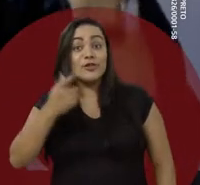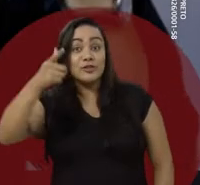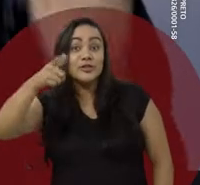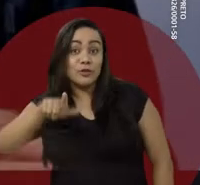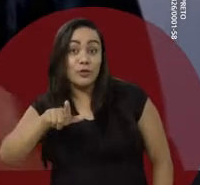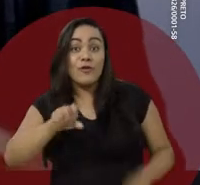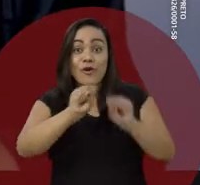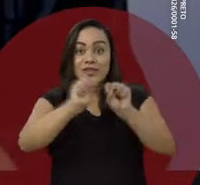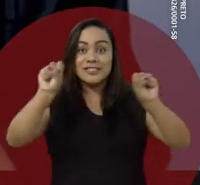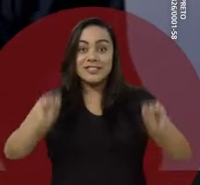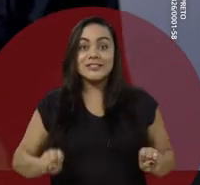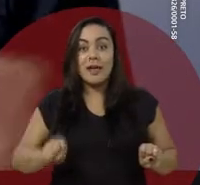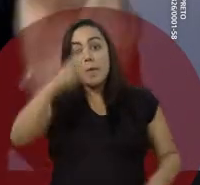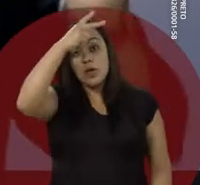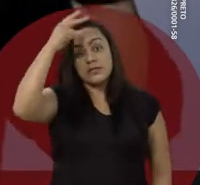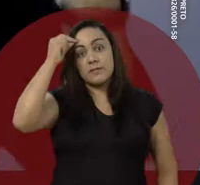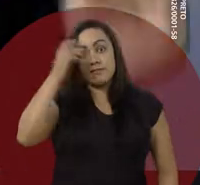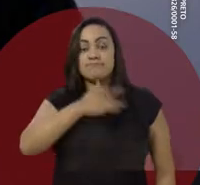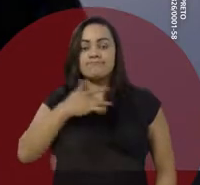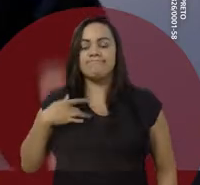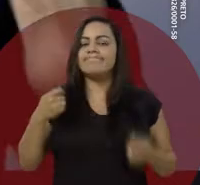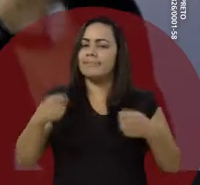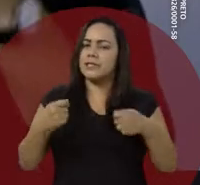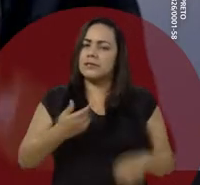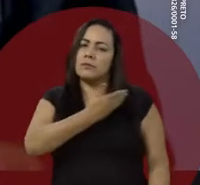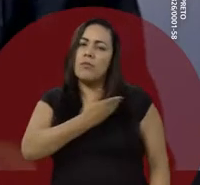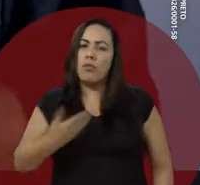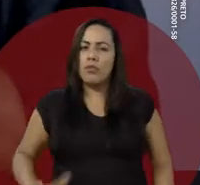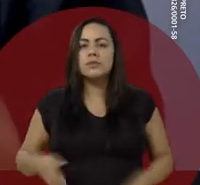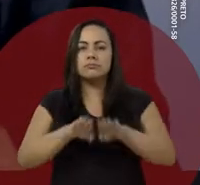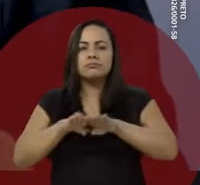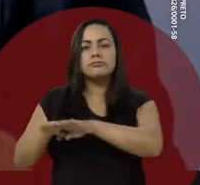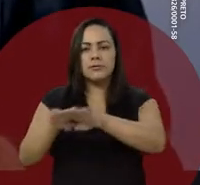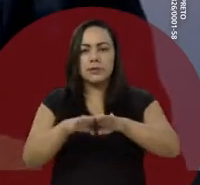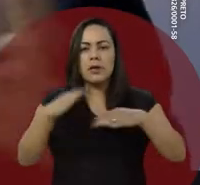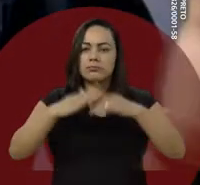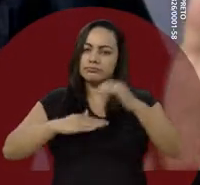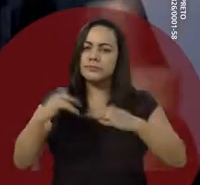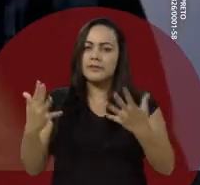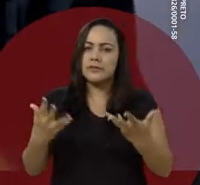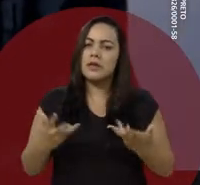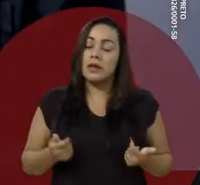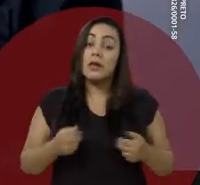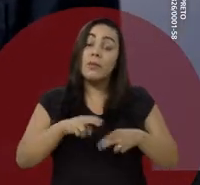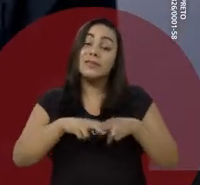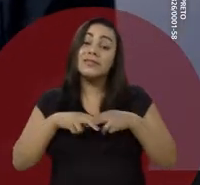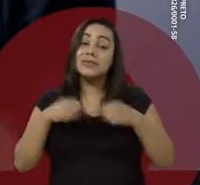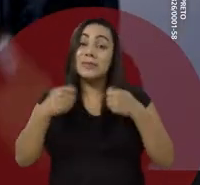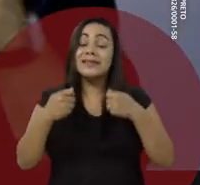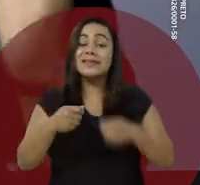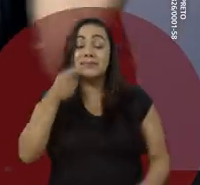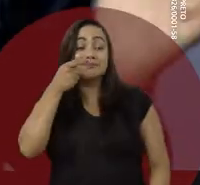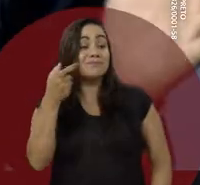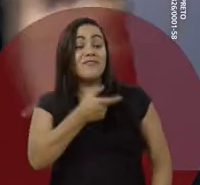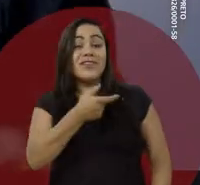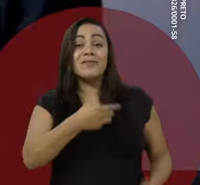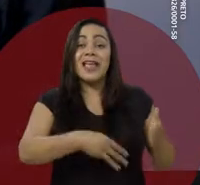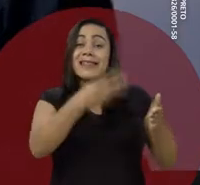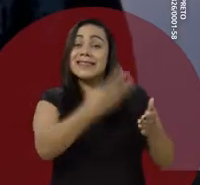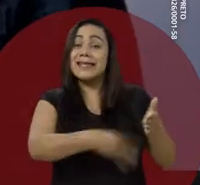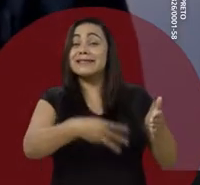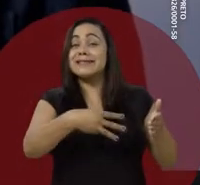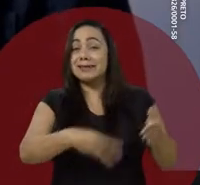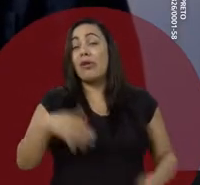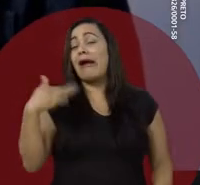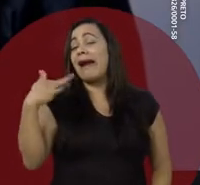Reitero que o sistema municipal de saúde deve ser público, universal e eficiente. Daí a necessidade de rever as terceirizações,